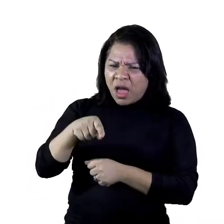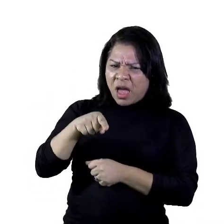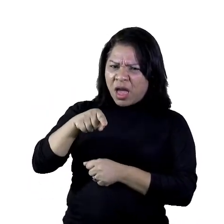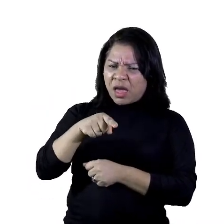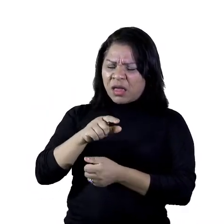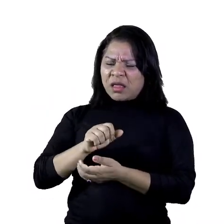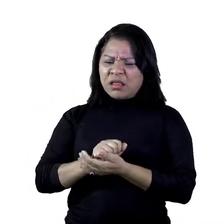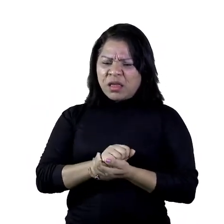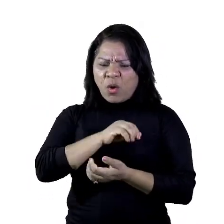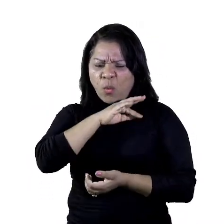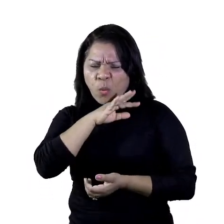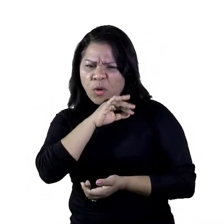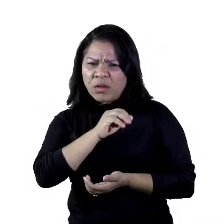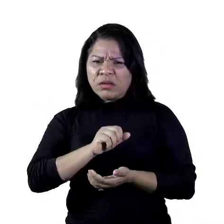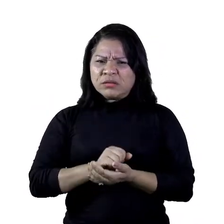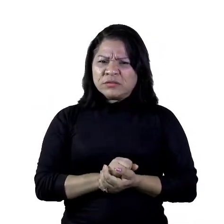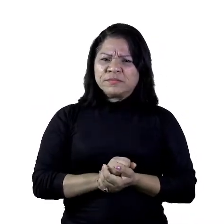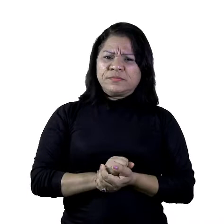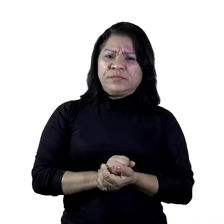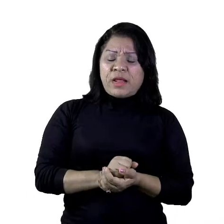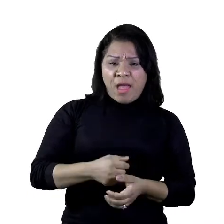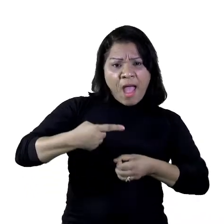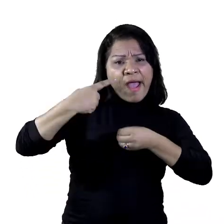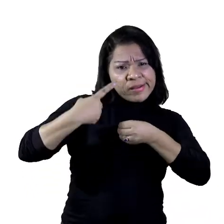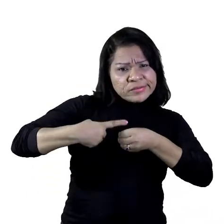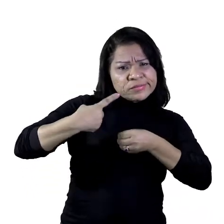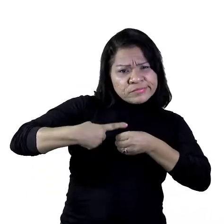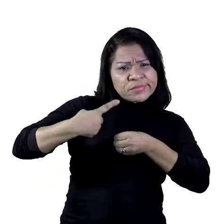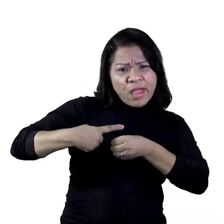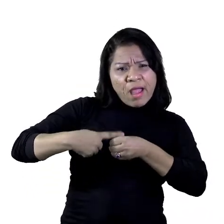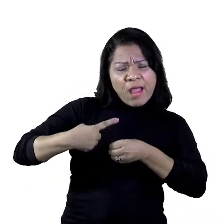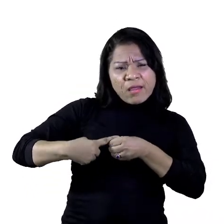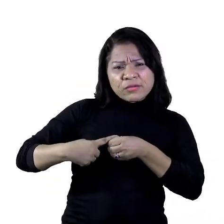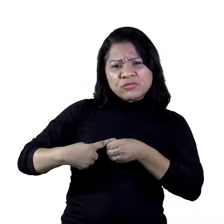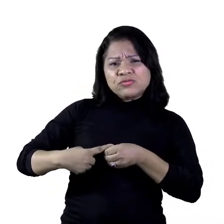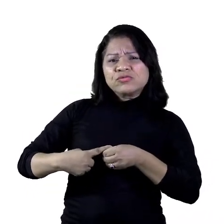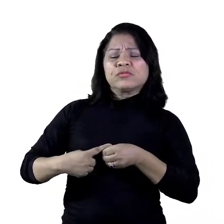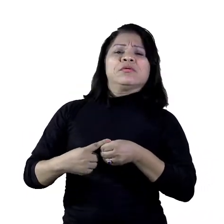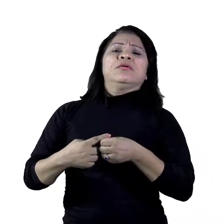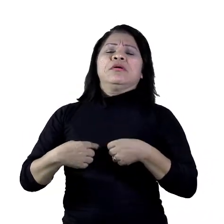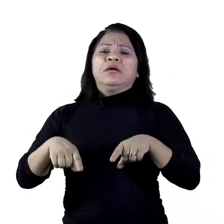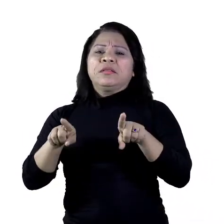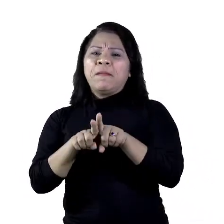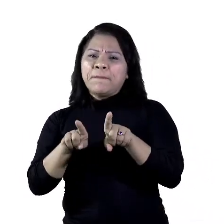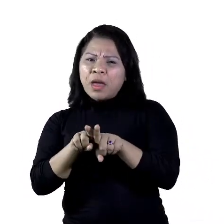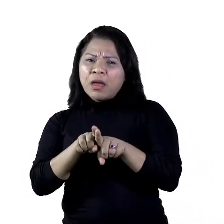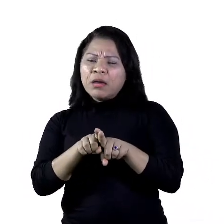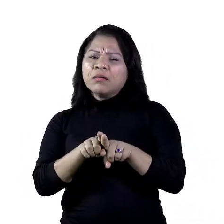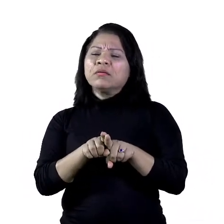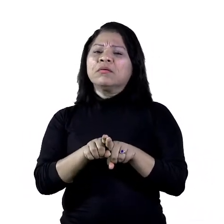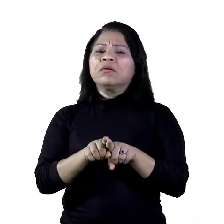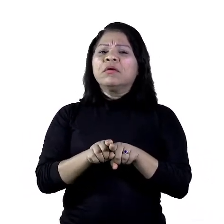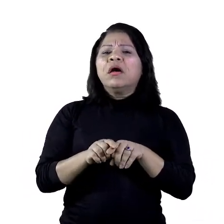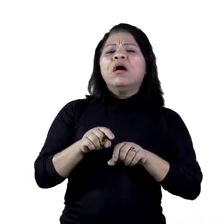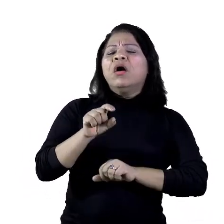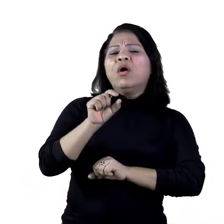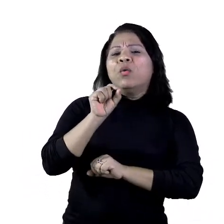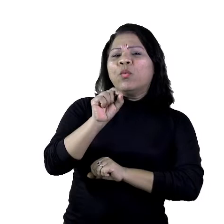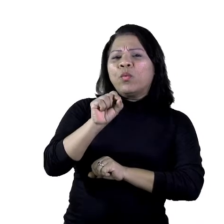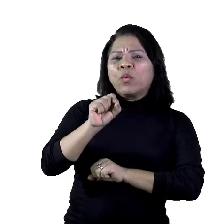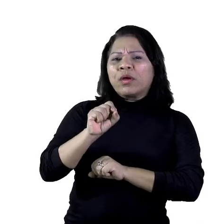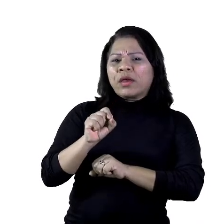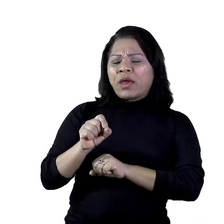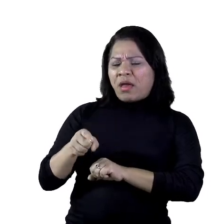Segundo, B, são as cidades, as cidades, de acordo com esse texto, são o grande